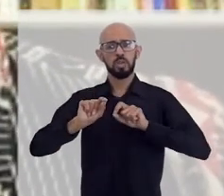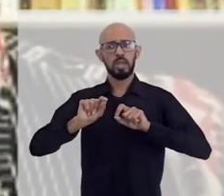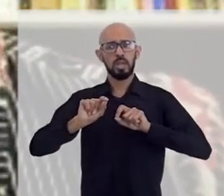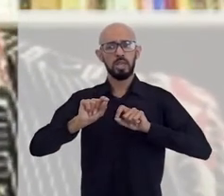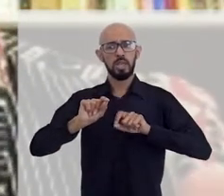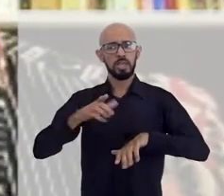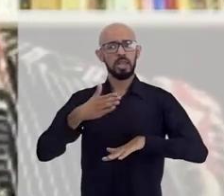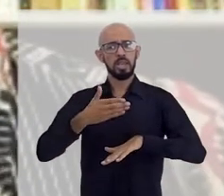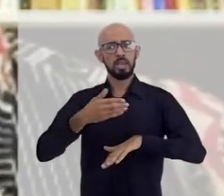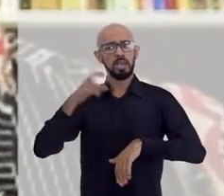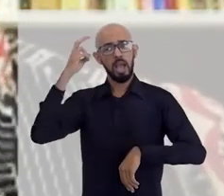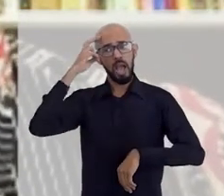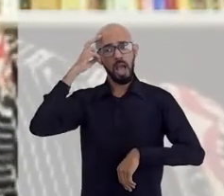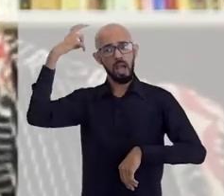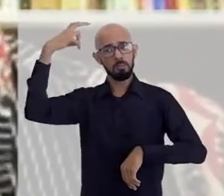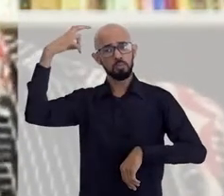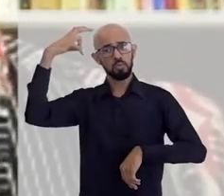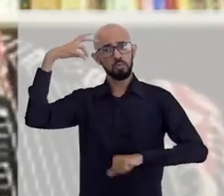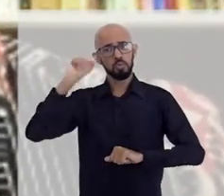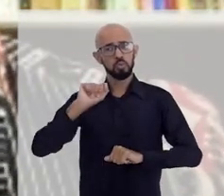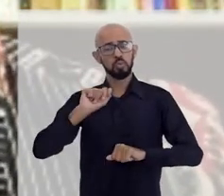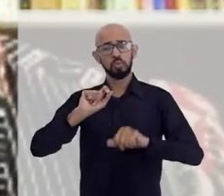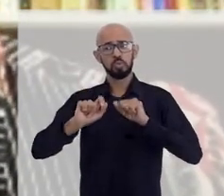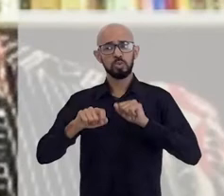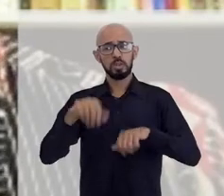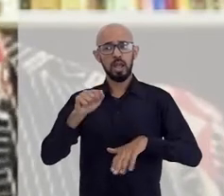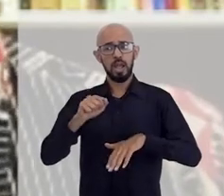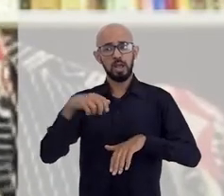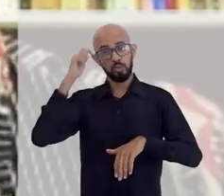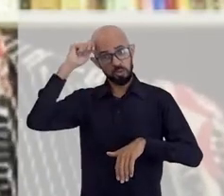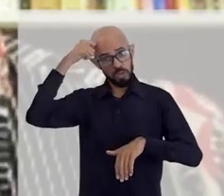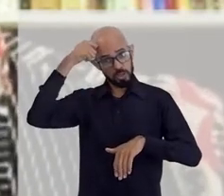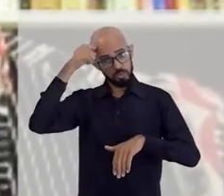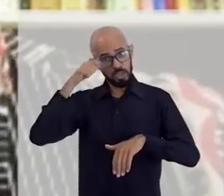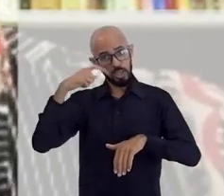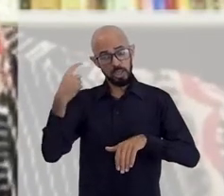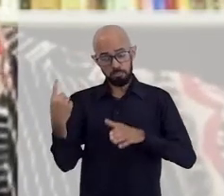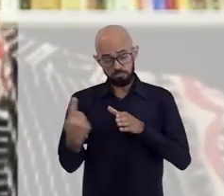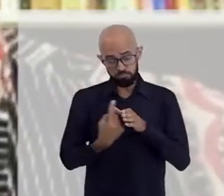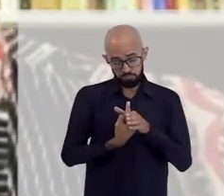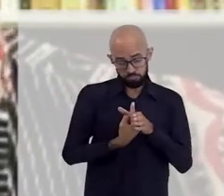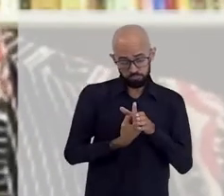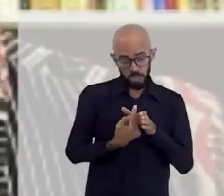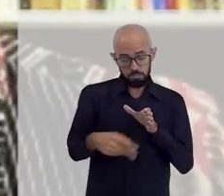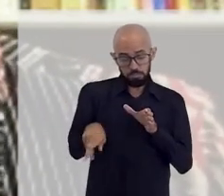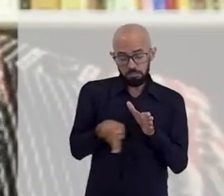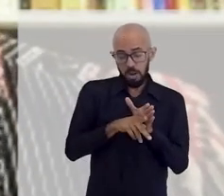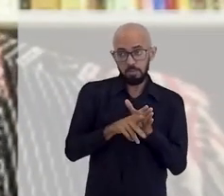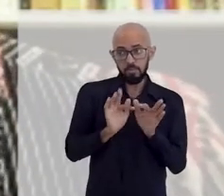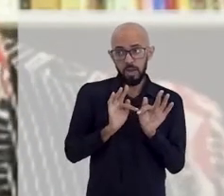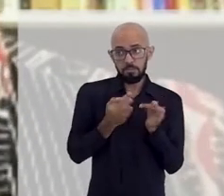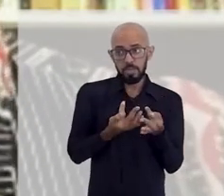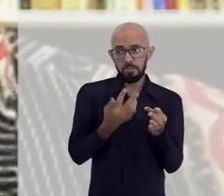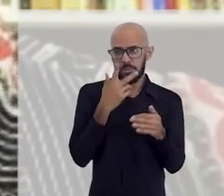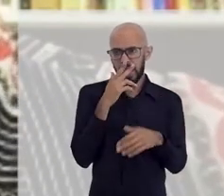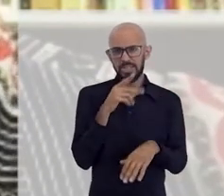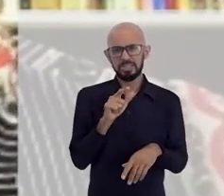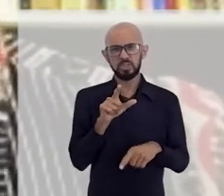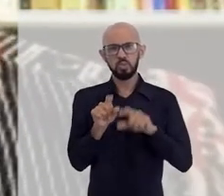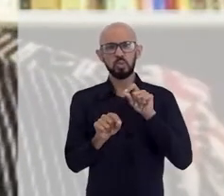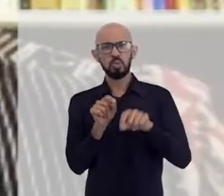hábito do negro, da pessoa negra ser aquela pessoa da família, aquele ser de estimação, sabe? Quase que